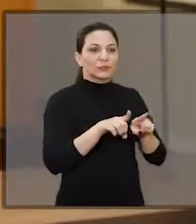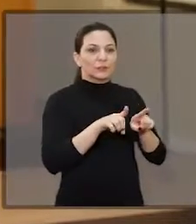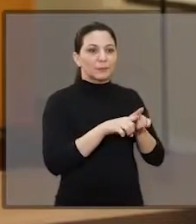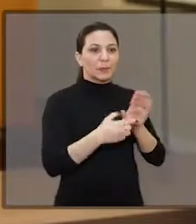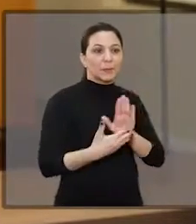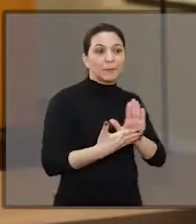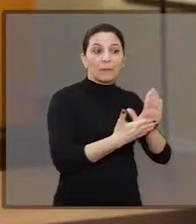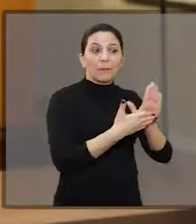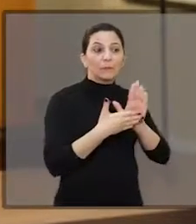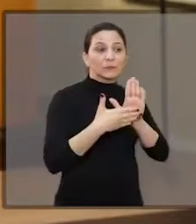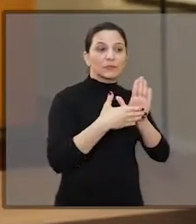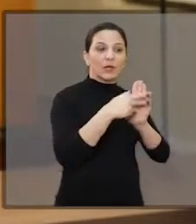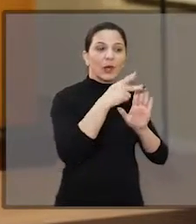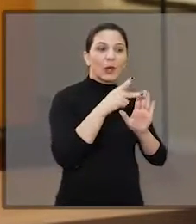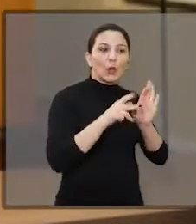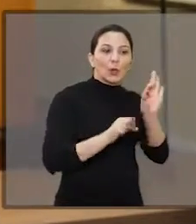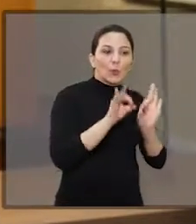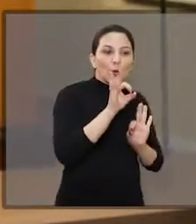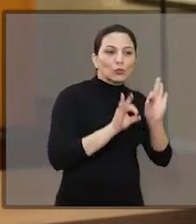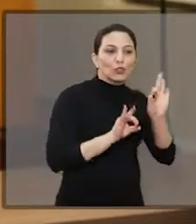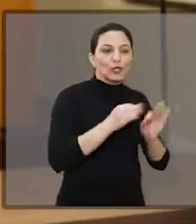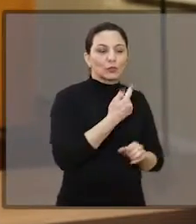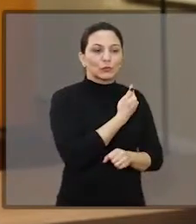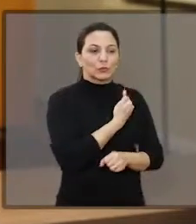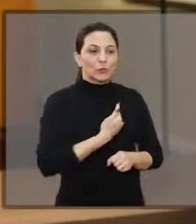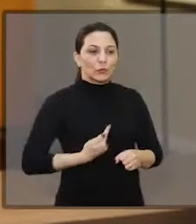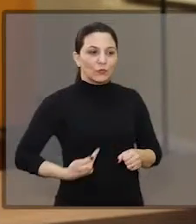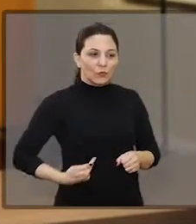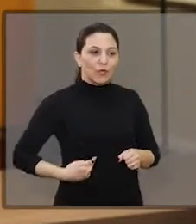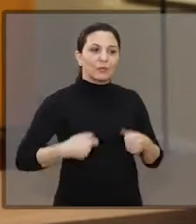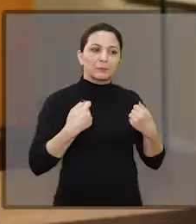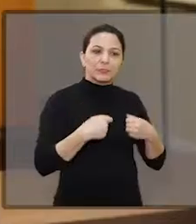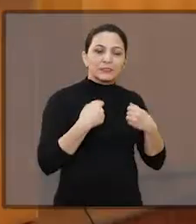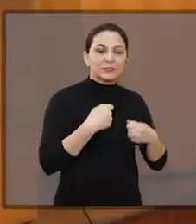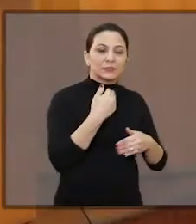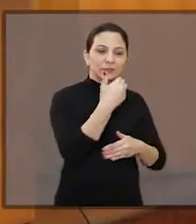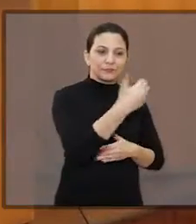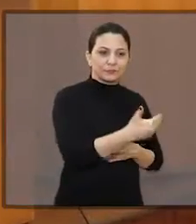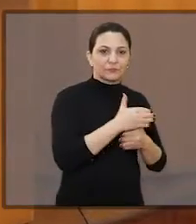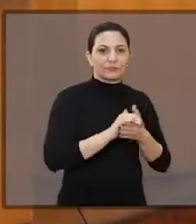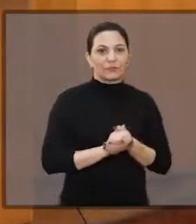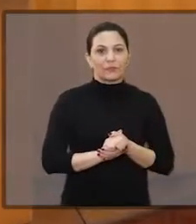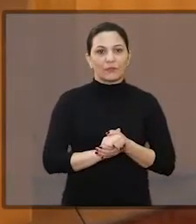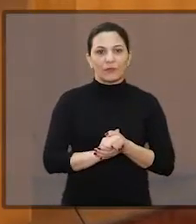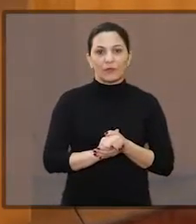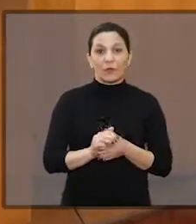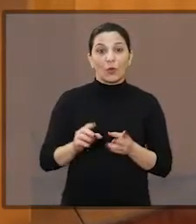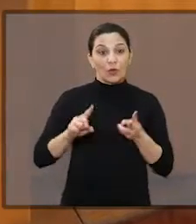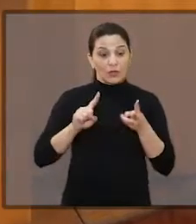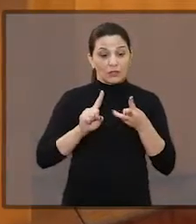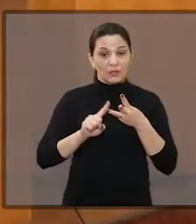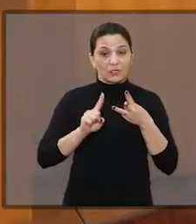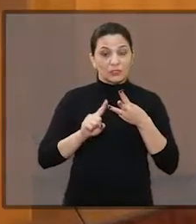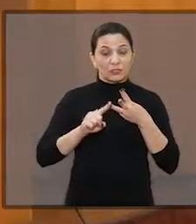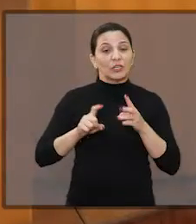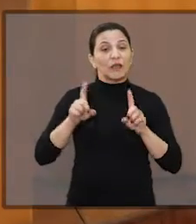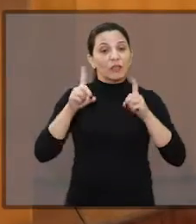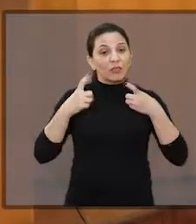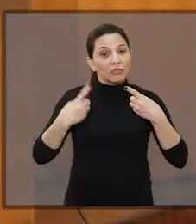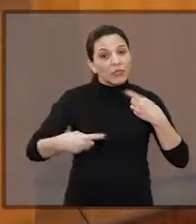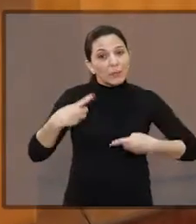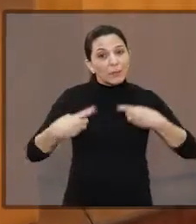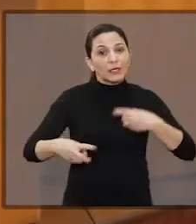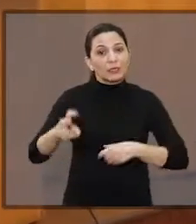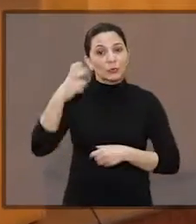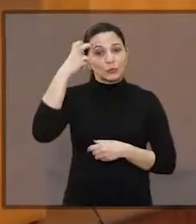apresentar projetos agora do governo, o que pretende ser feito. O evento foi encerrado com um debate sobre cultura